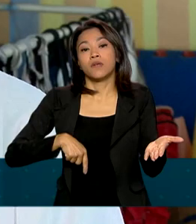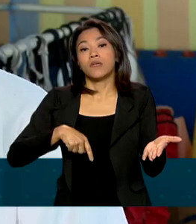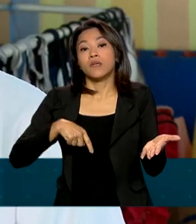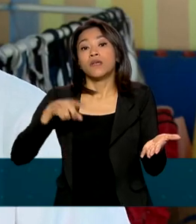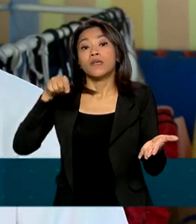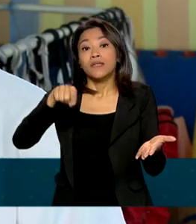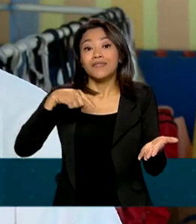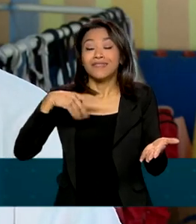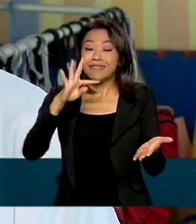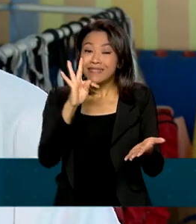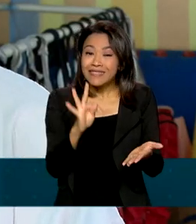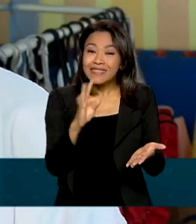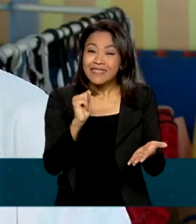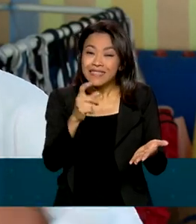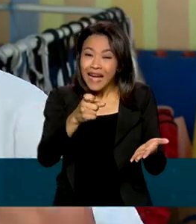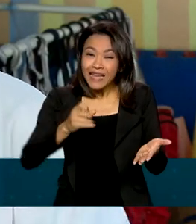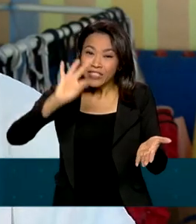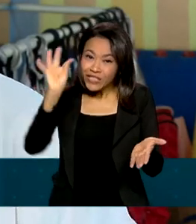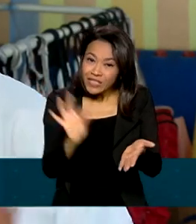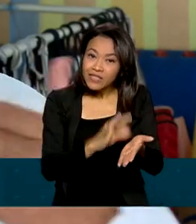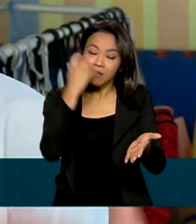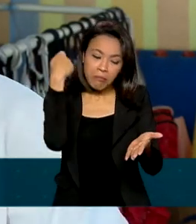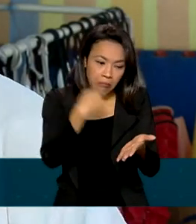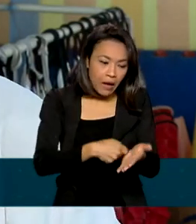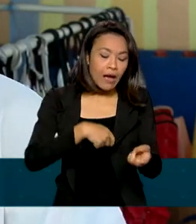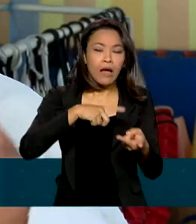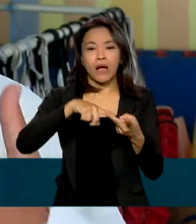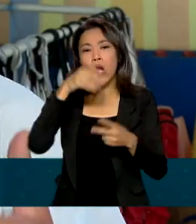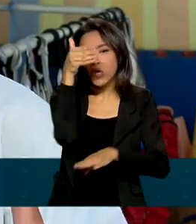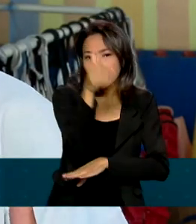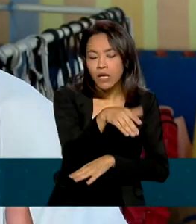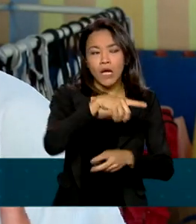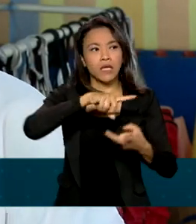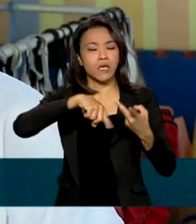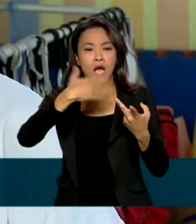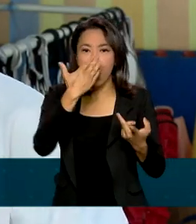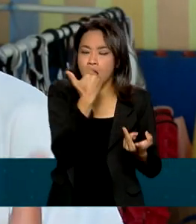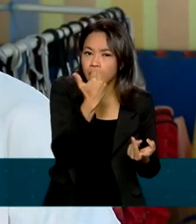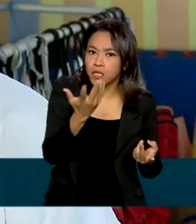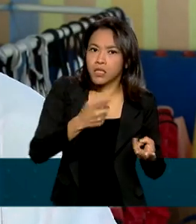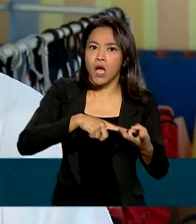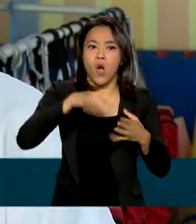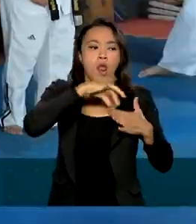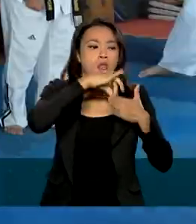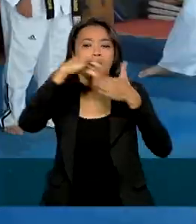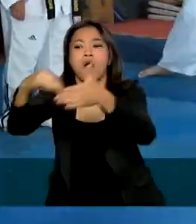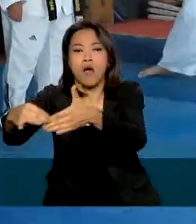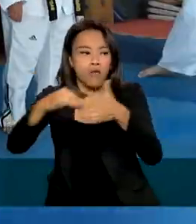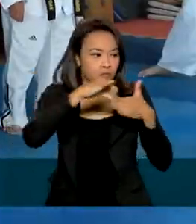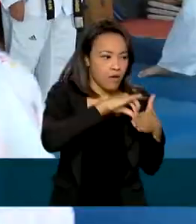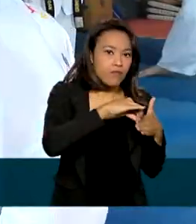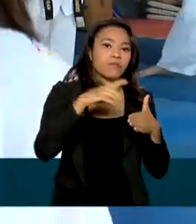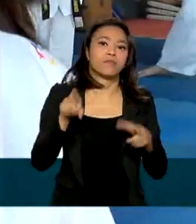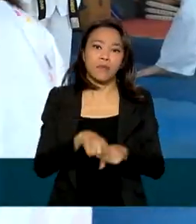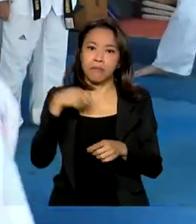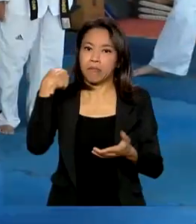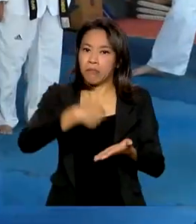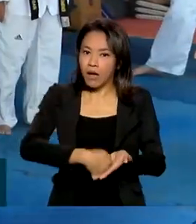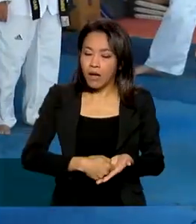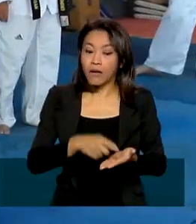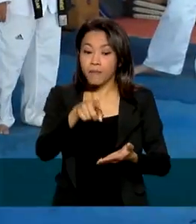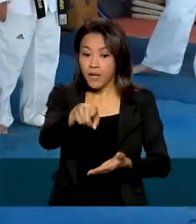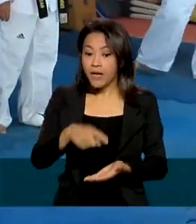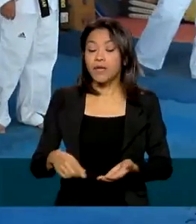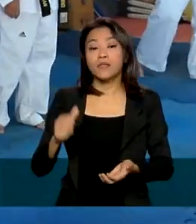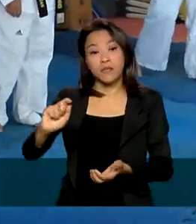com as taxas de inscrições, fora hospedagem, alimentação, translado. O Bolsa Atleta, um programa